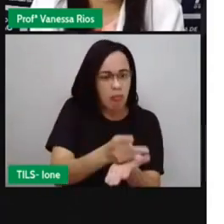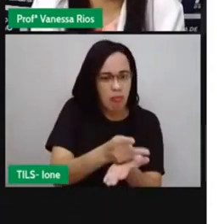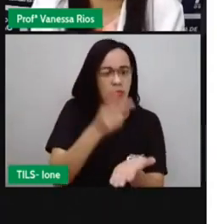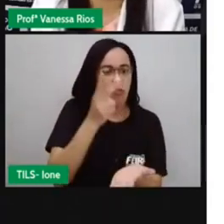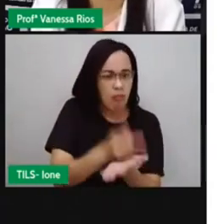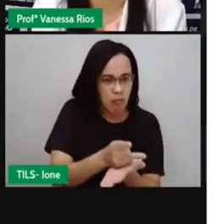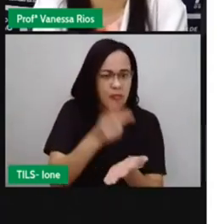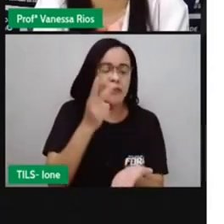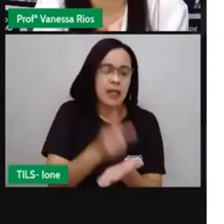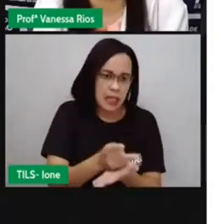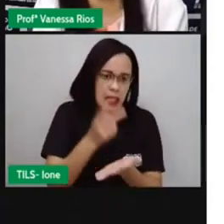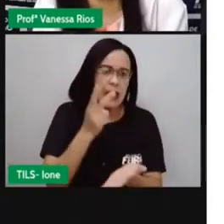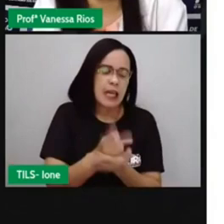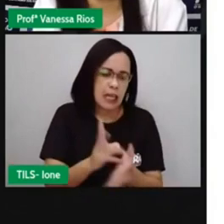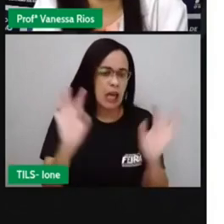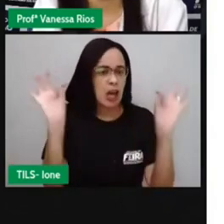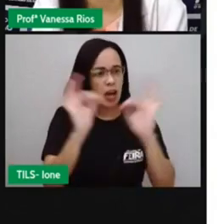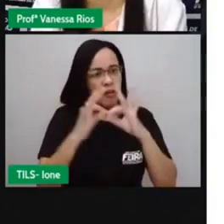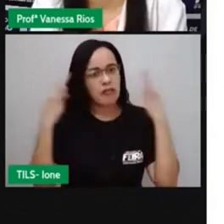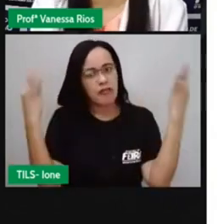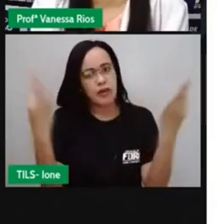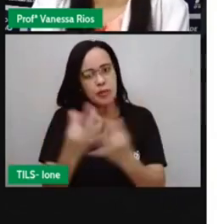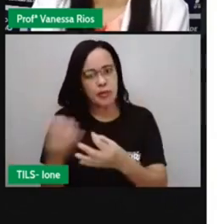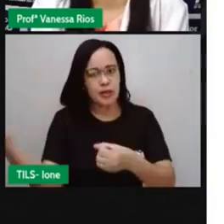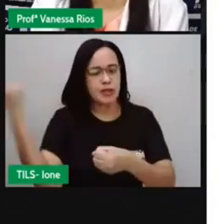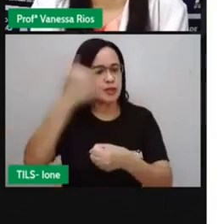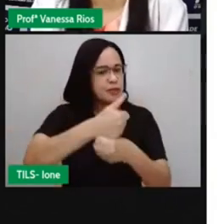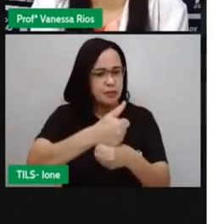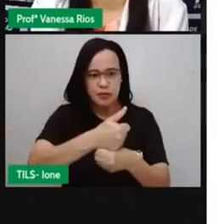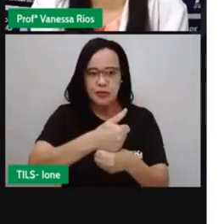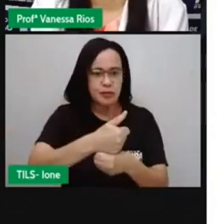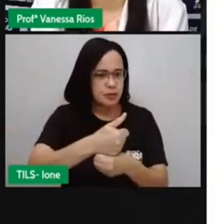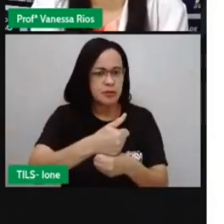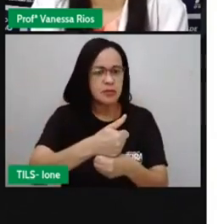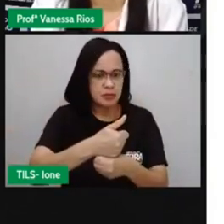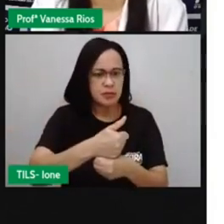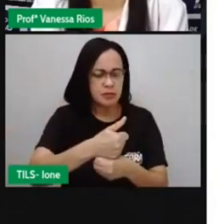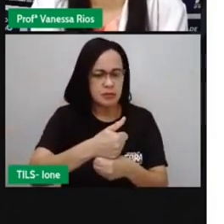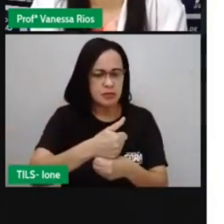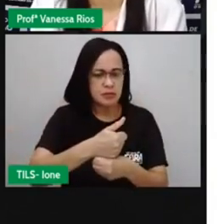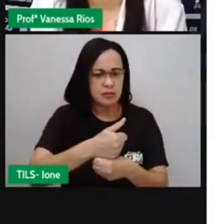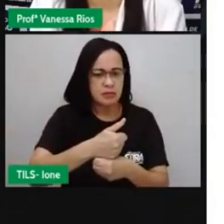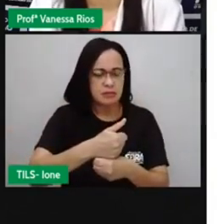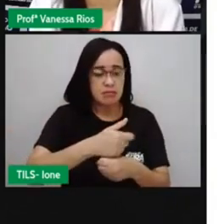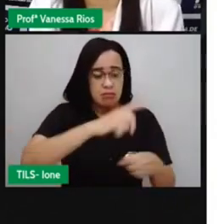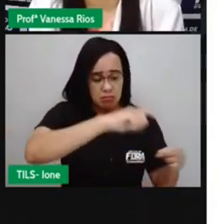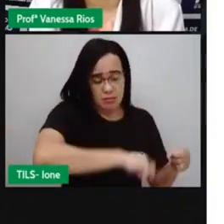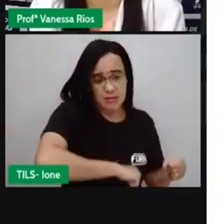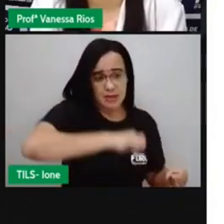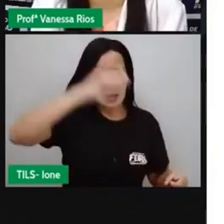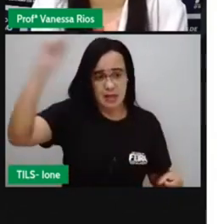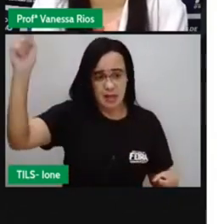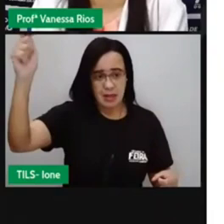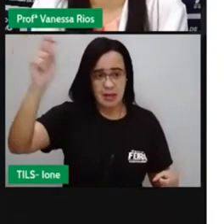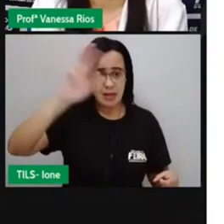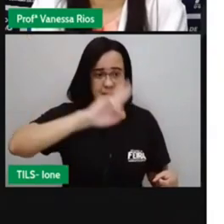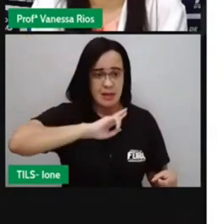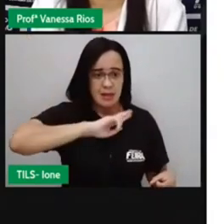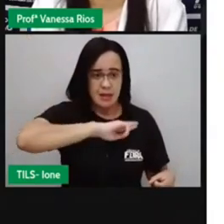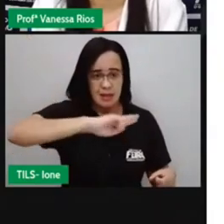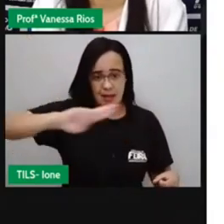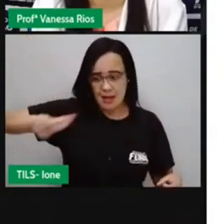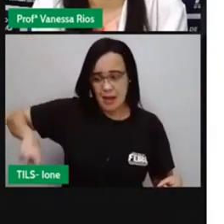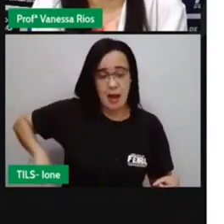a filha assumia e assim por diante. Na república já é diferente, né, o presidente é